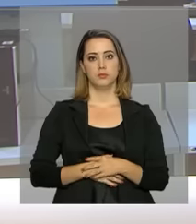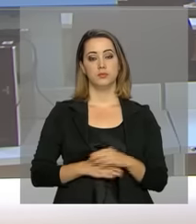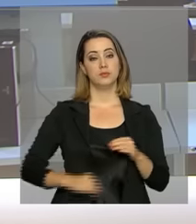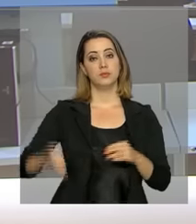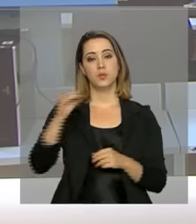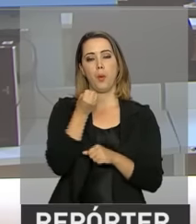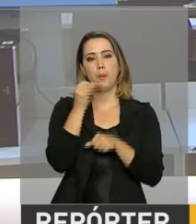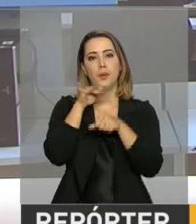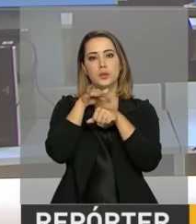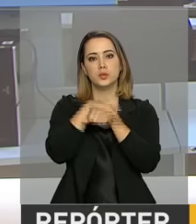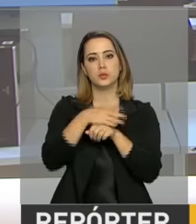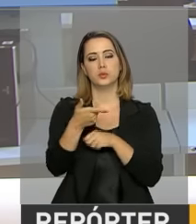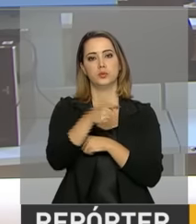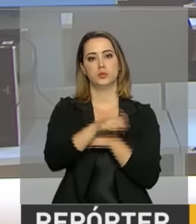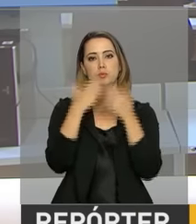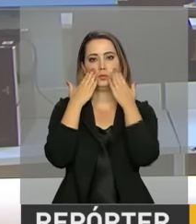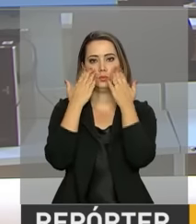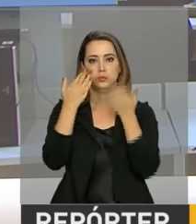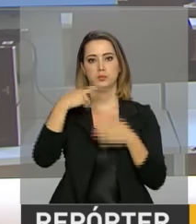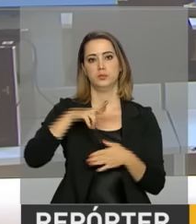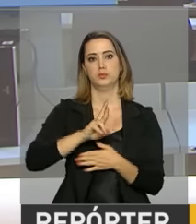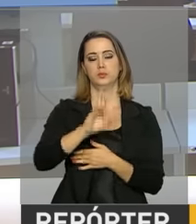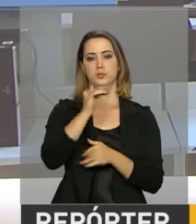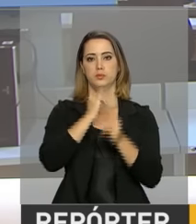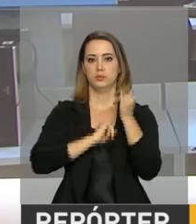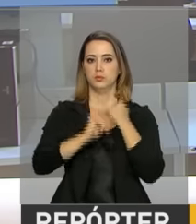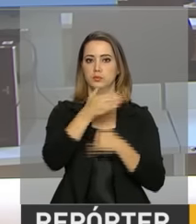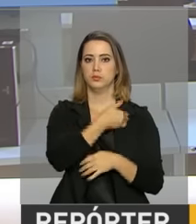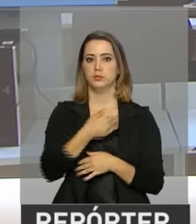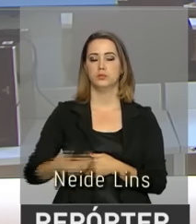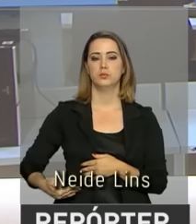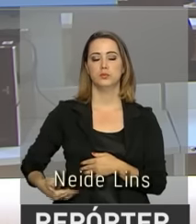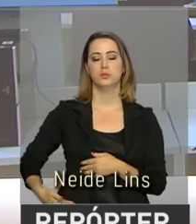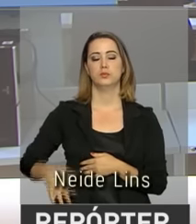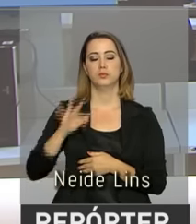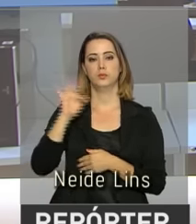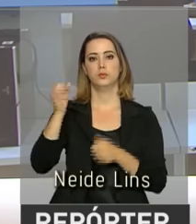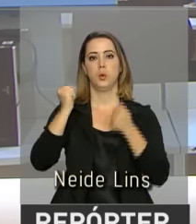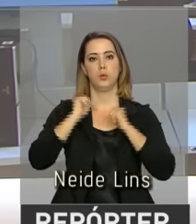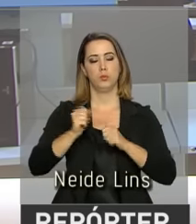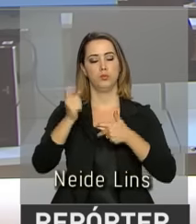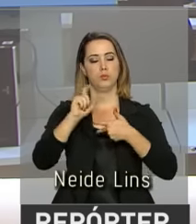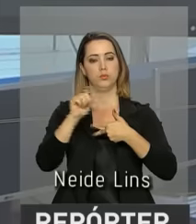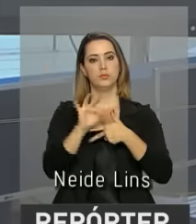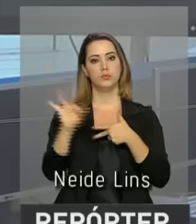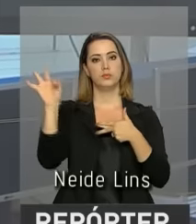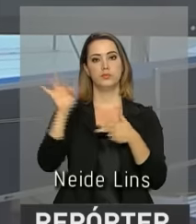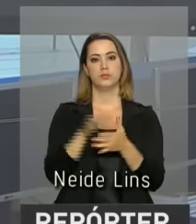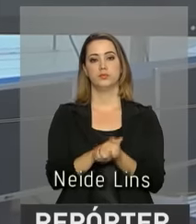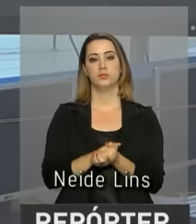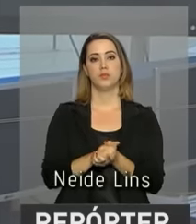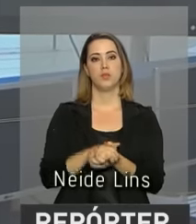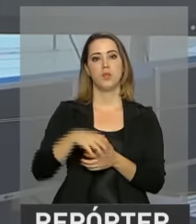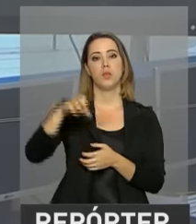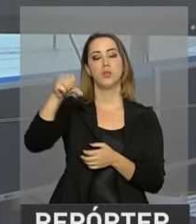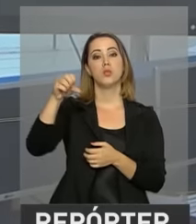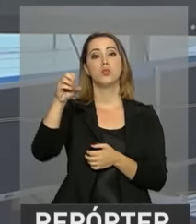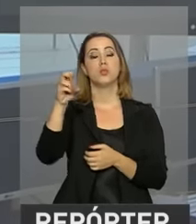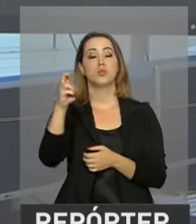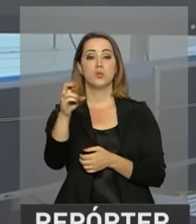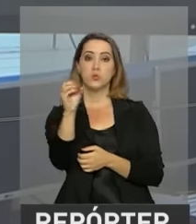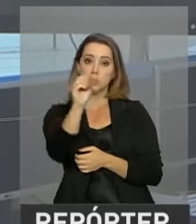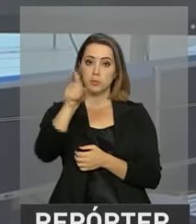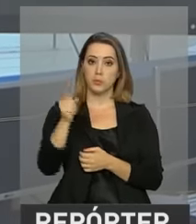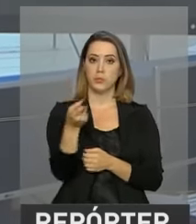Olá, boa noite. No ar mais uma edição do Repórter NBR e as notícias do Poder Executivo Federal. 950